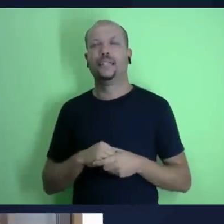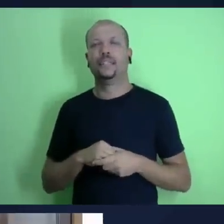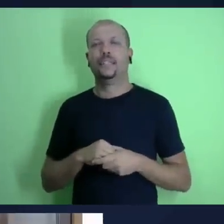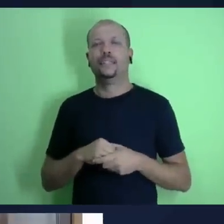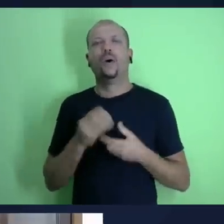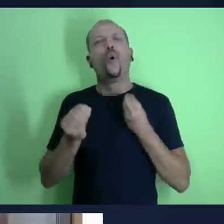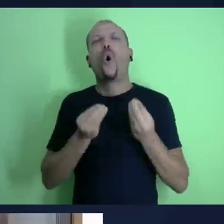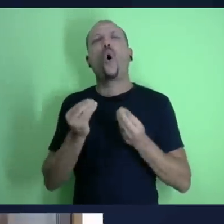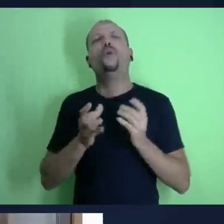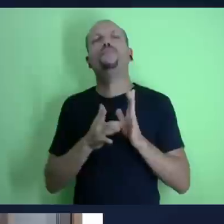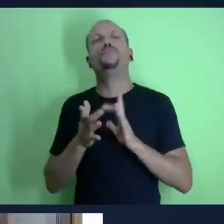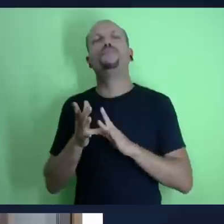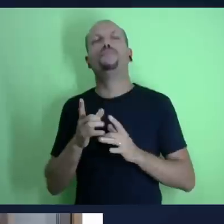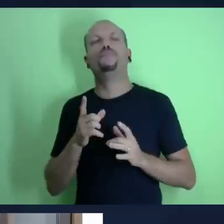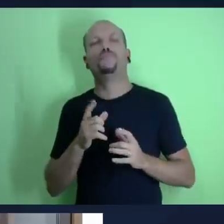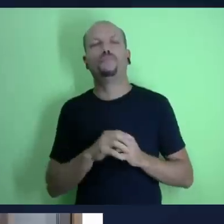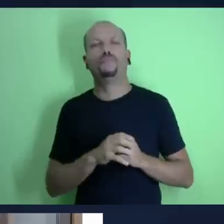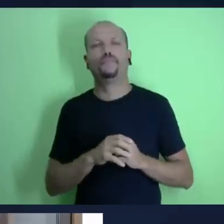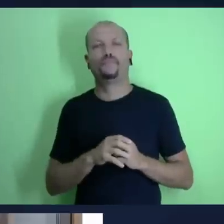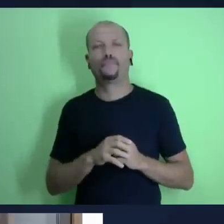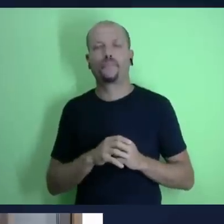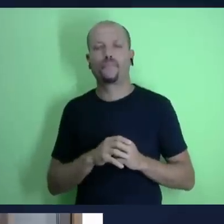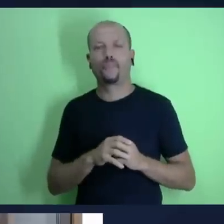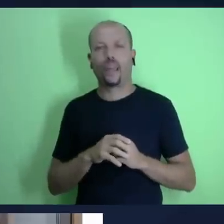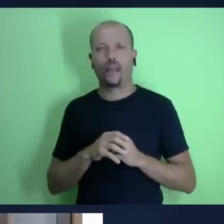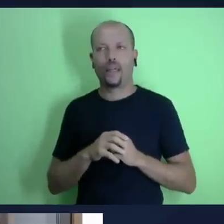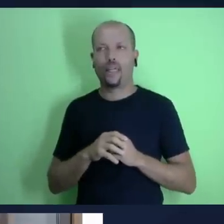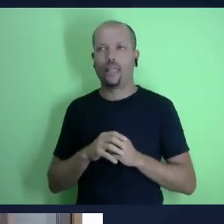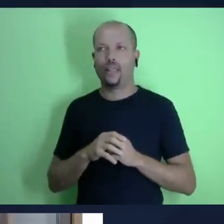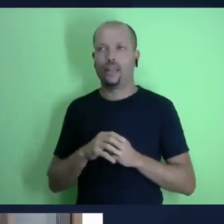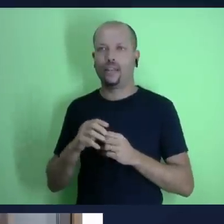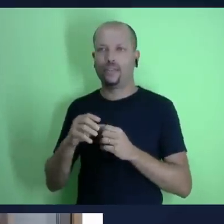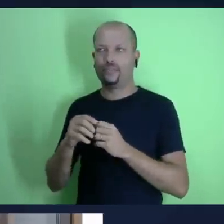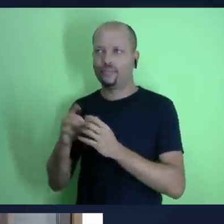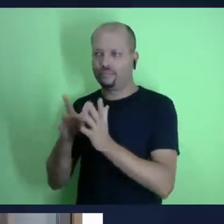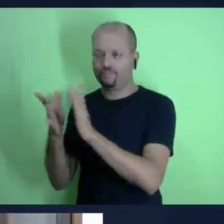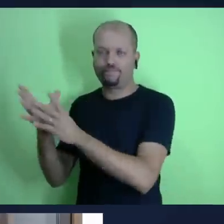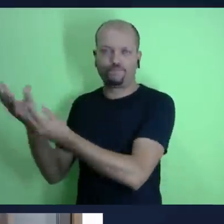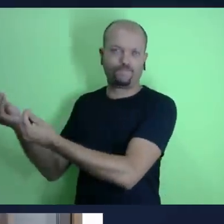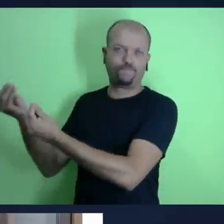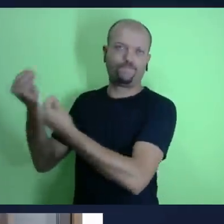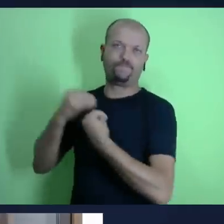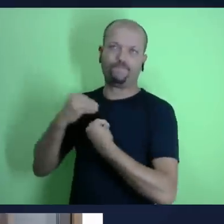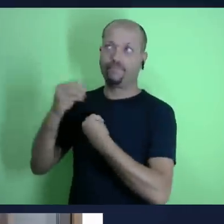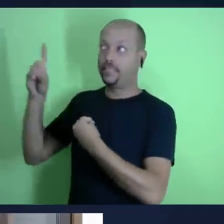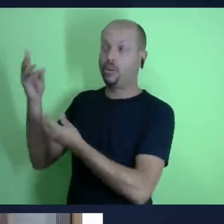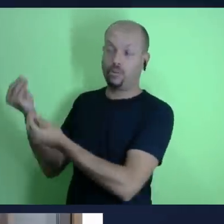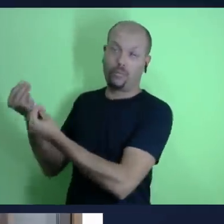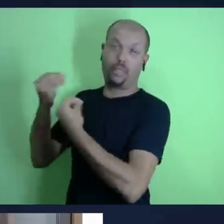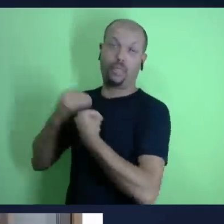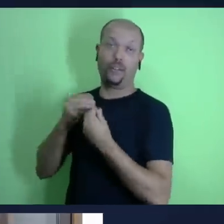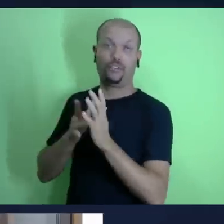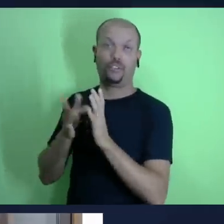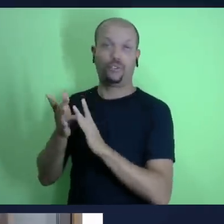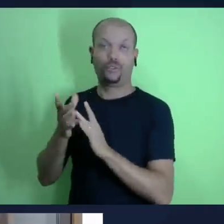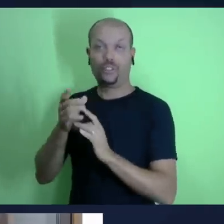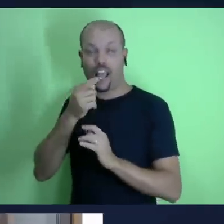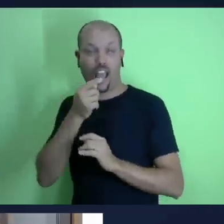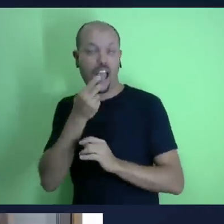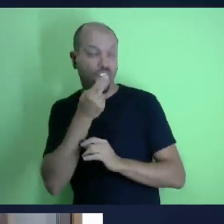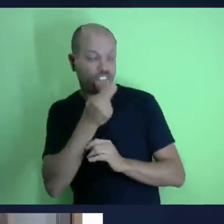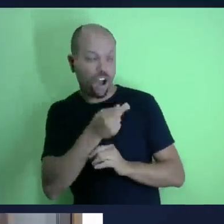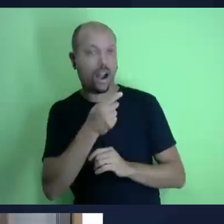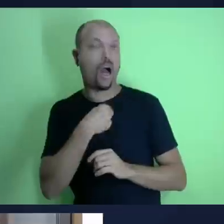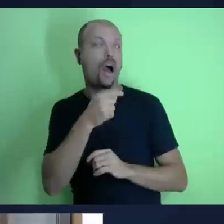ou seja o pai envia o filho dá a nós depois ao final do seu ministério terrestre o filho vai mas nos dá o espírito